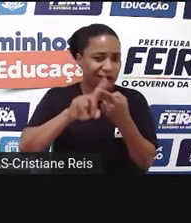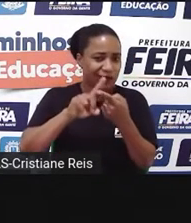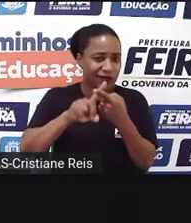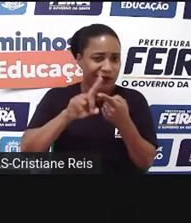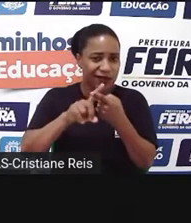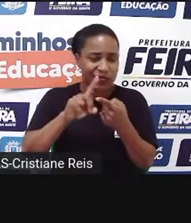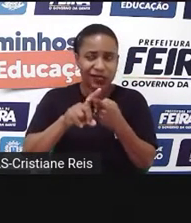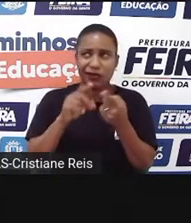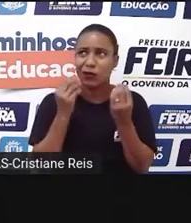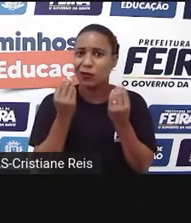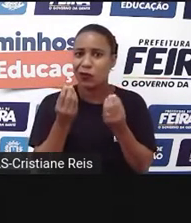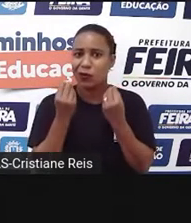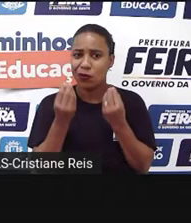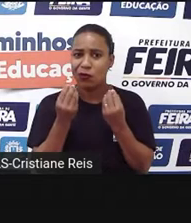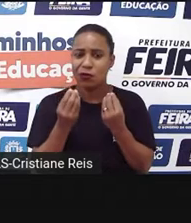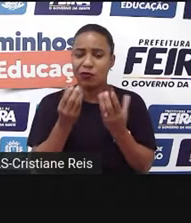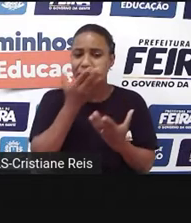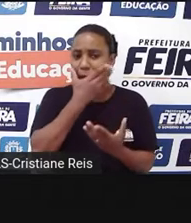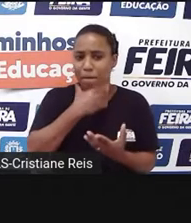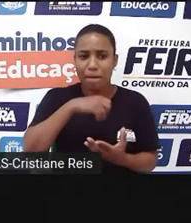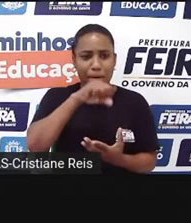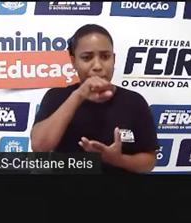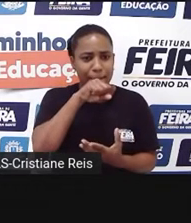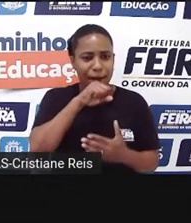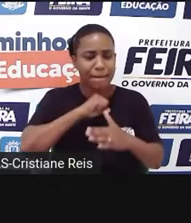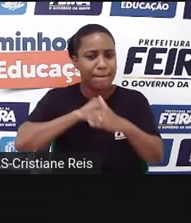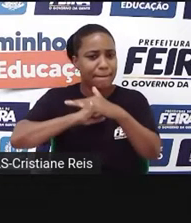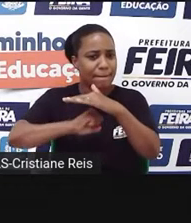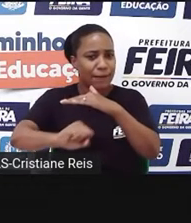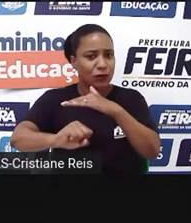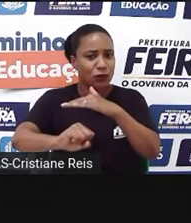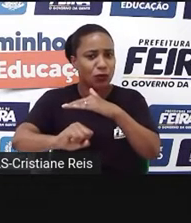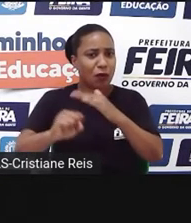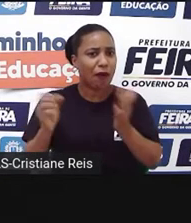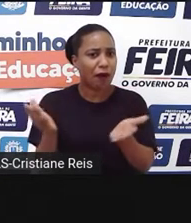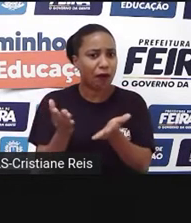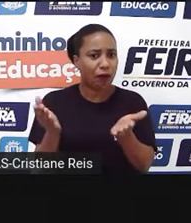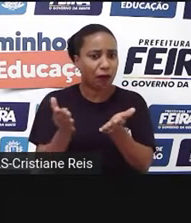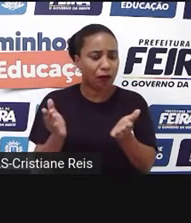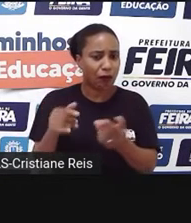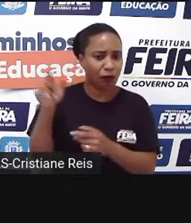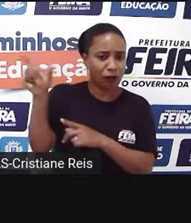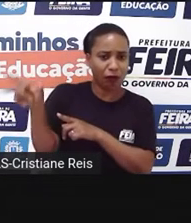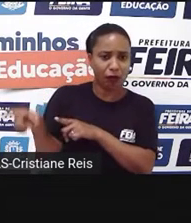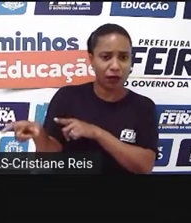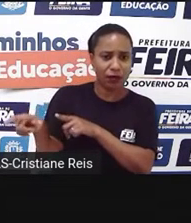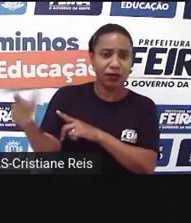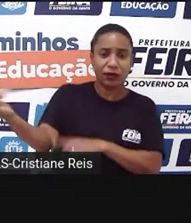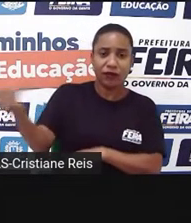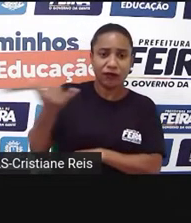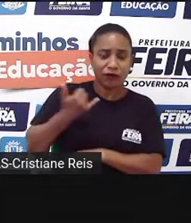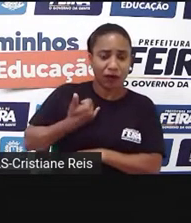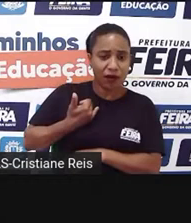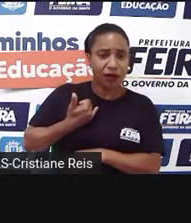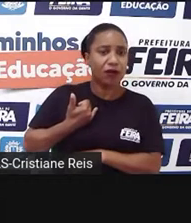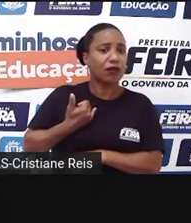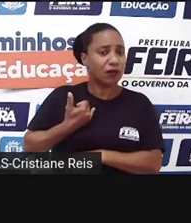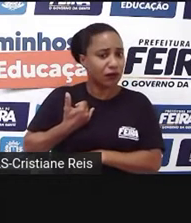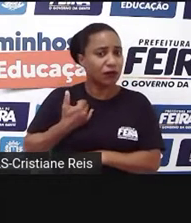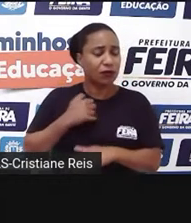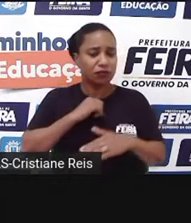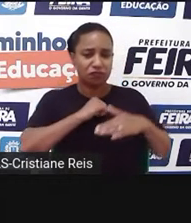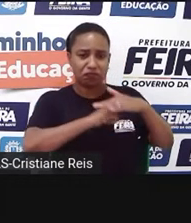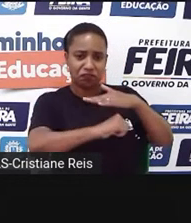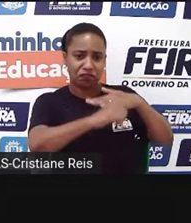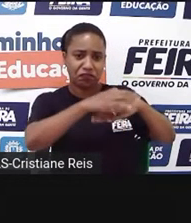Mas se trata da morte do pai. Ele, então, passa a observar mais para tentar